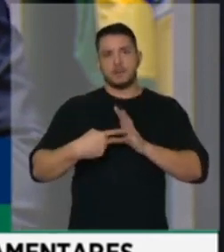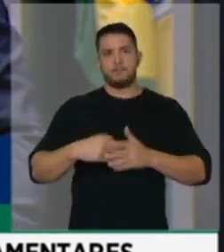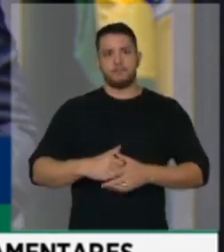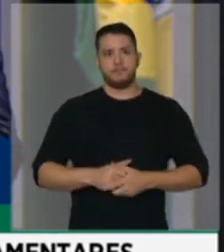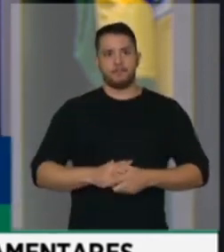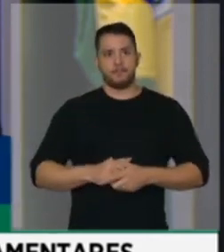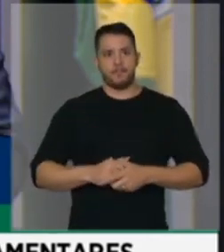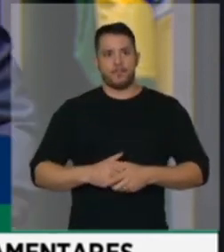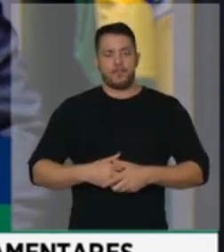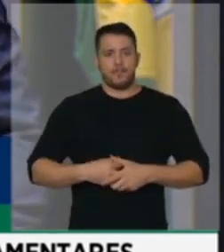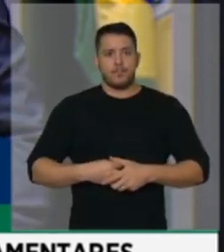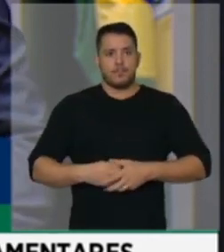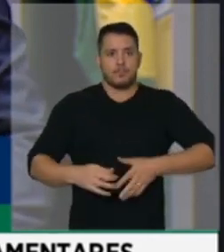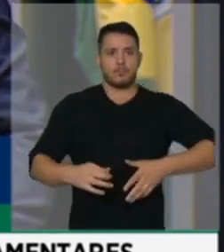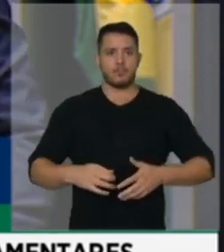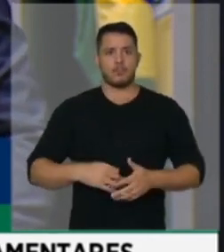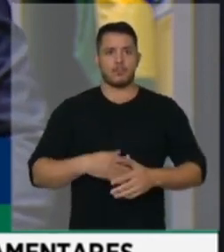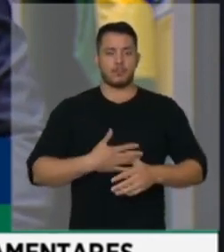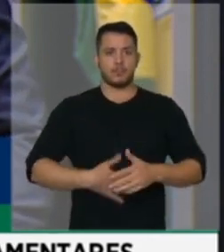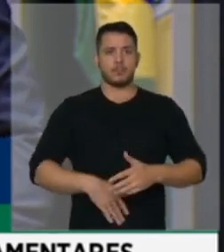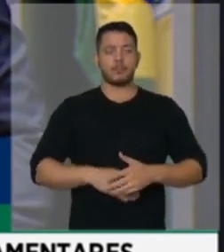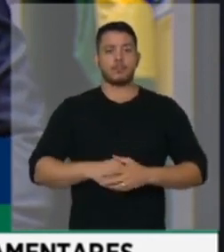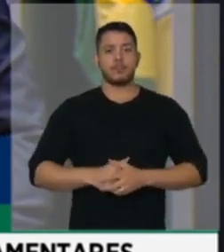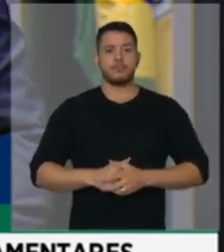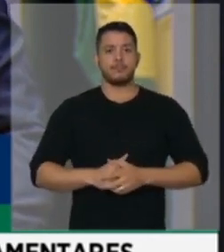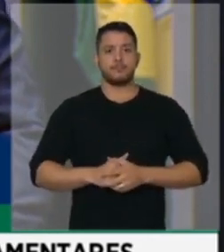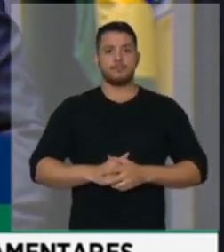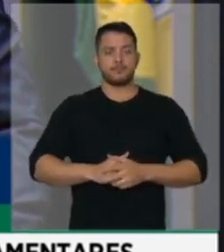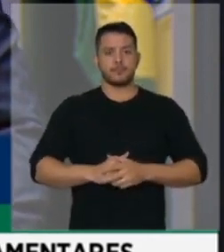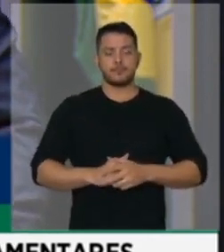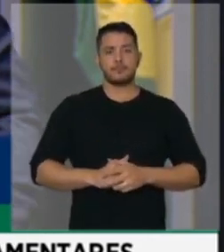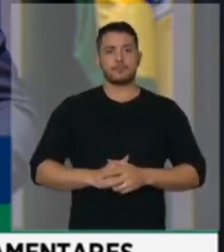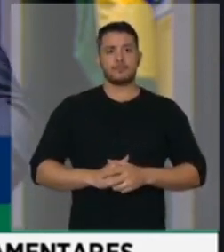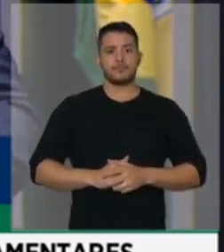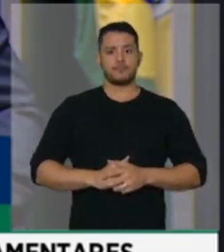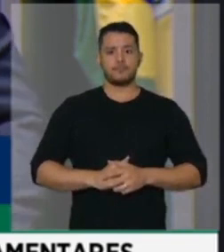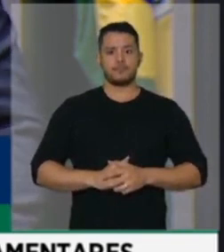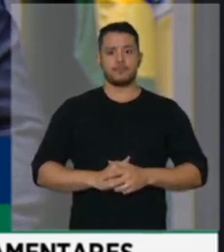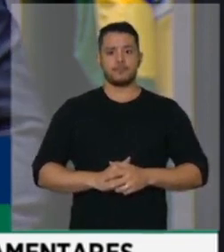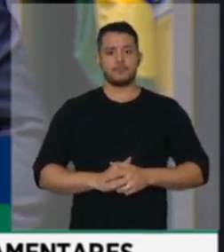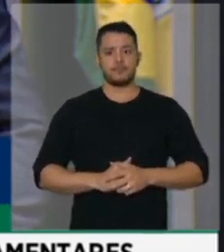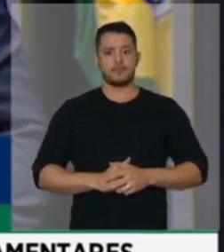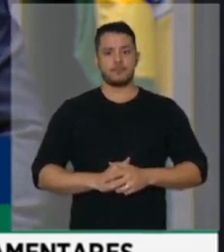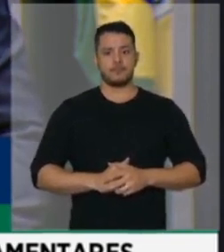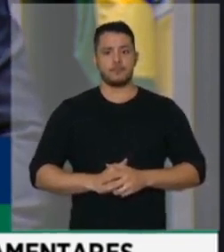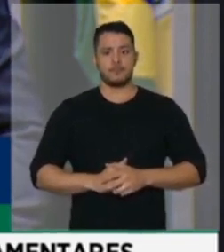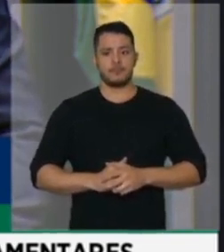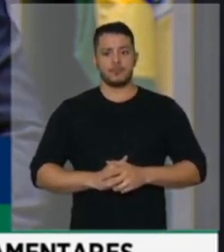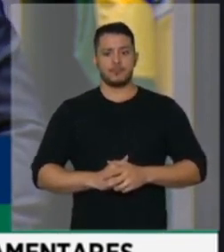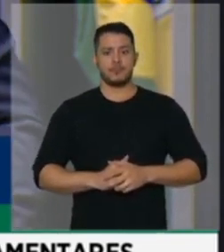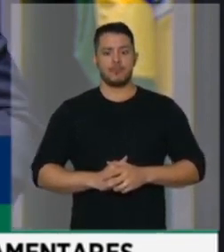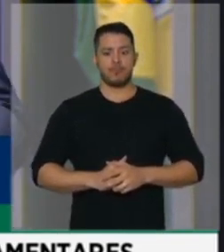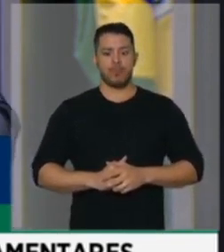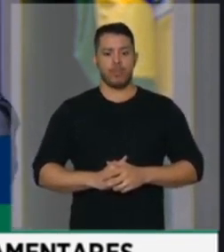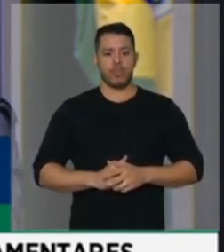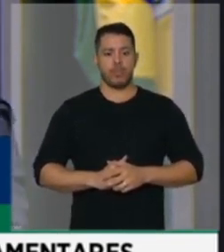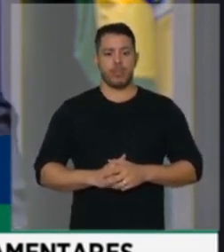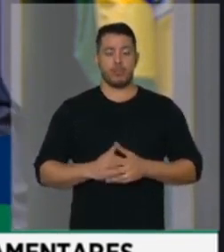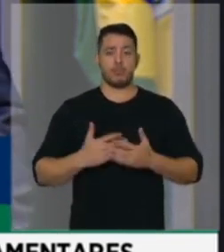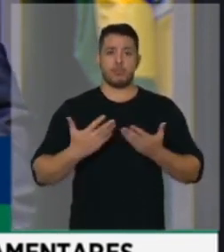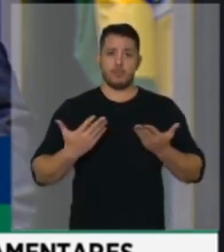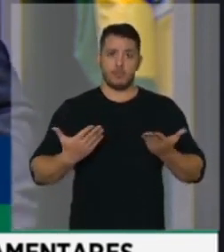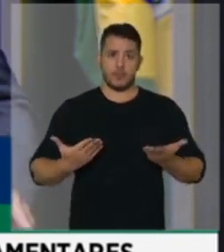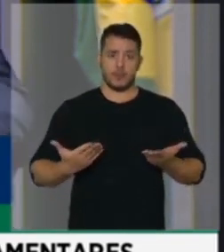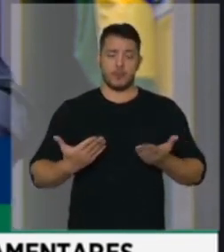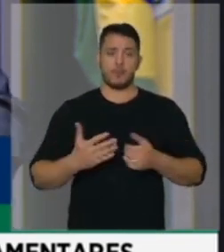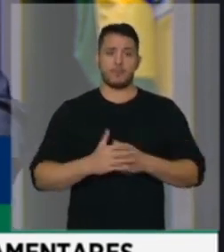dizer com essa imunidade parlamentar. E, obviamente, que essa PEC